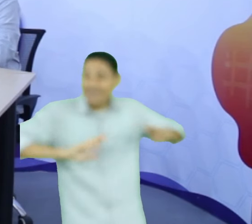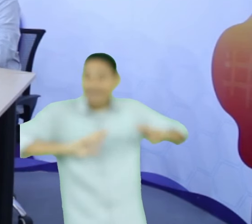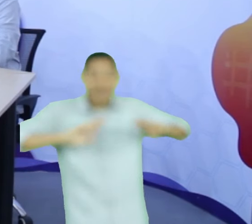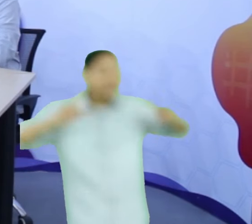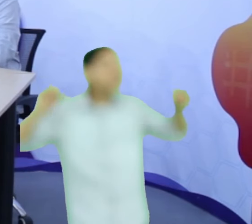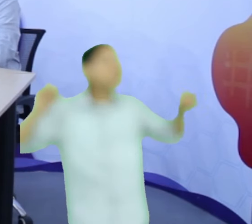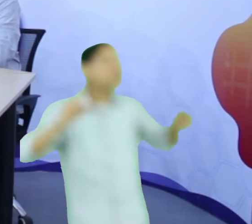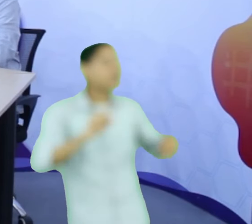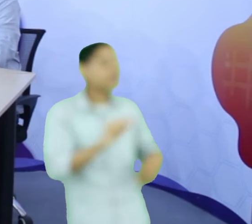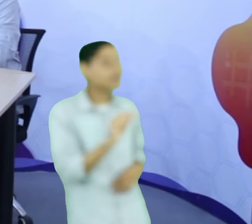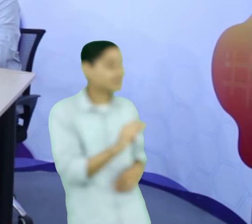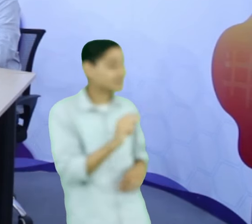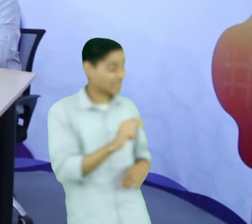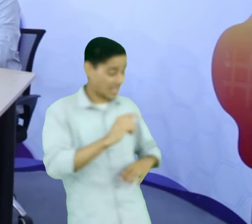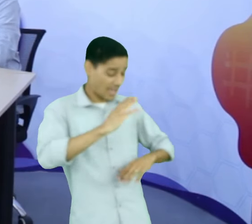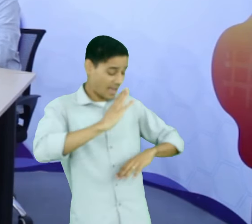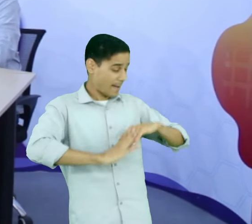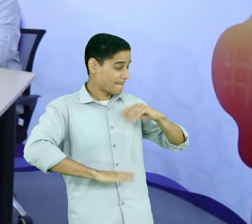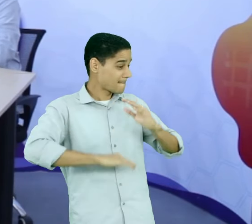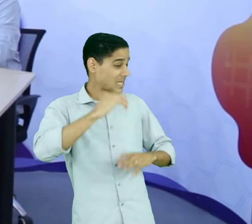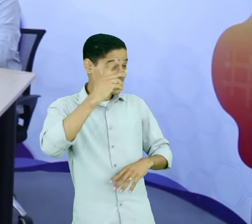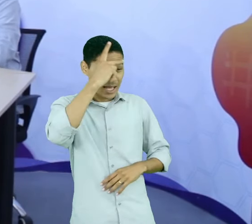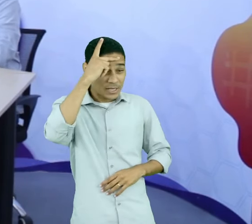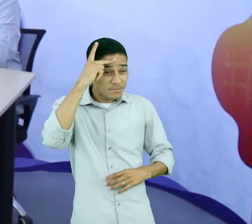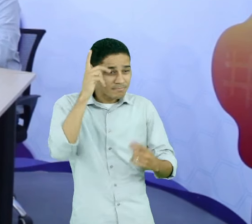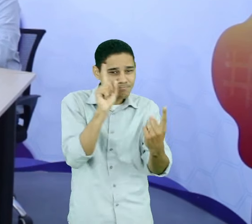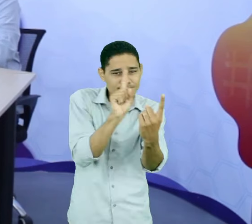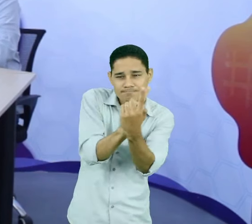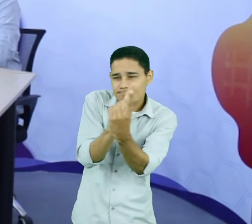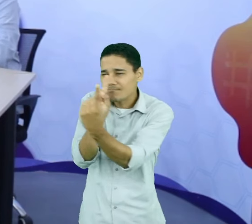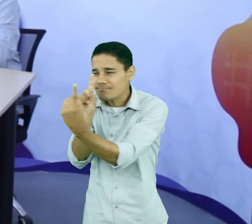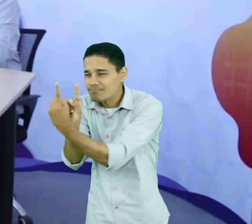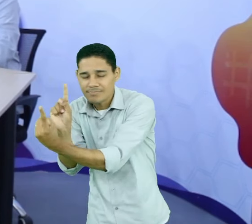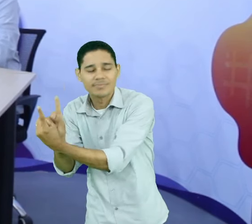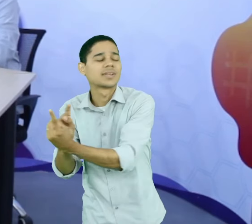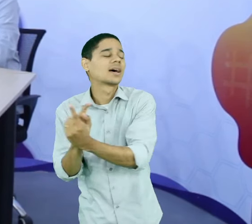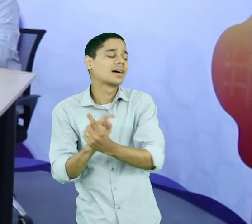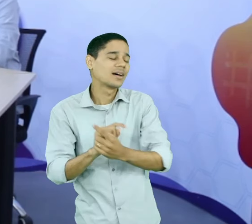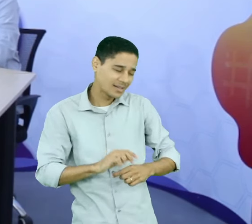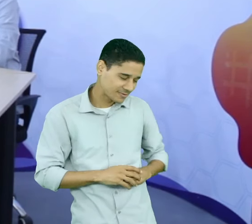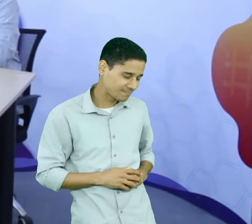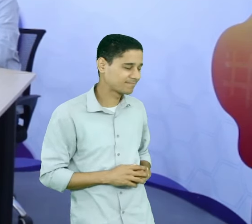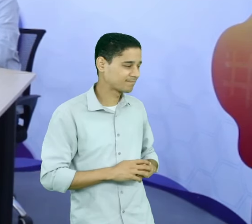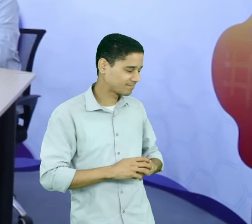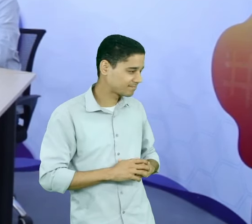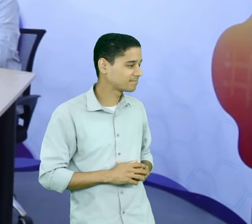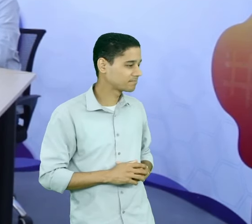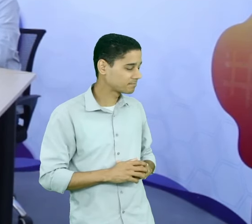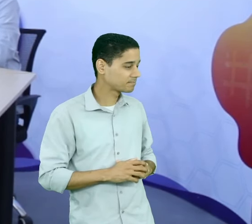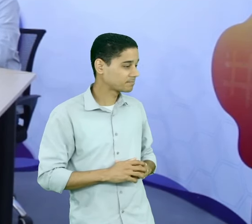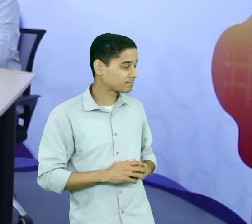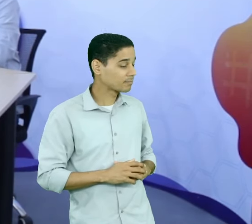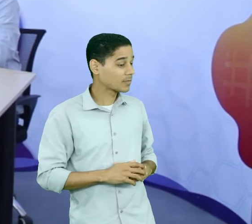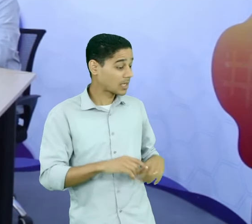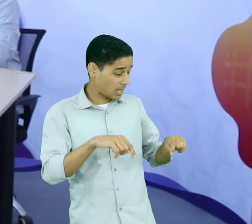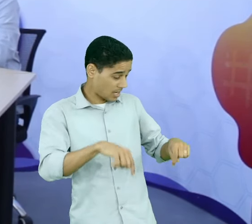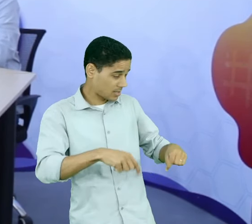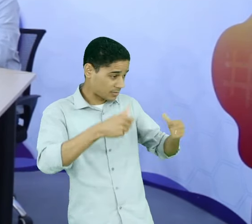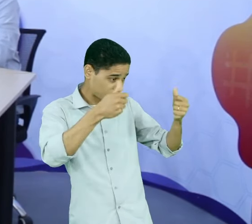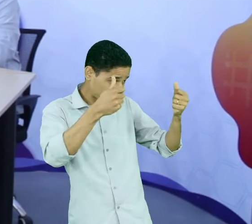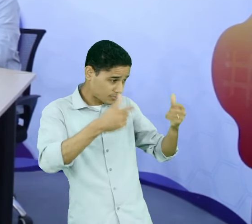nas habilidades interpessoais, nas soft skills. Mas como a gente falou aqui também de